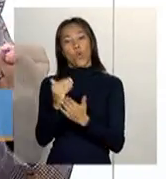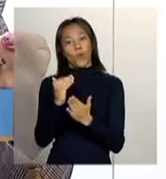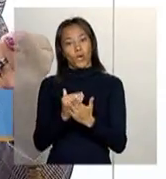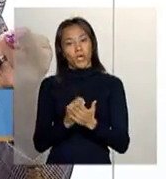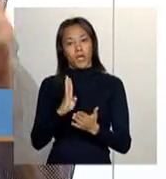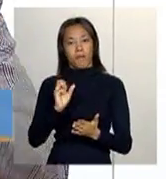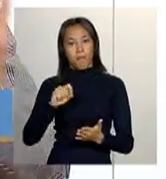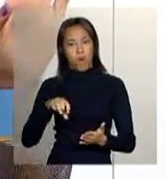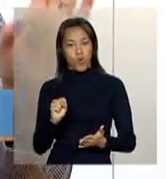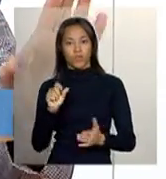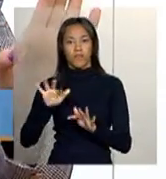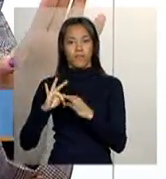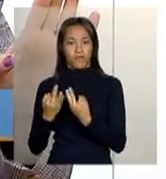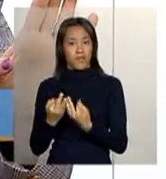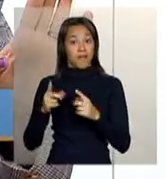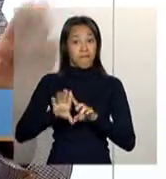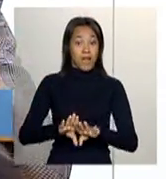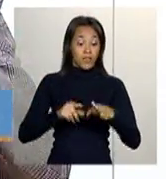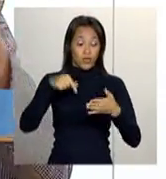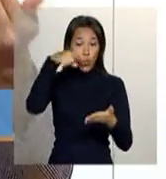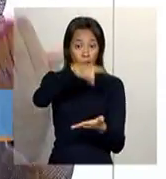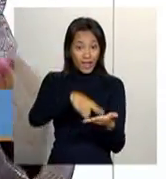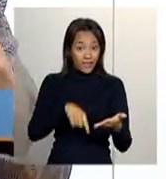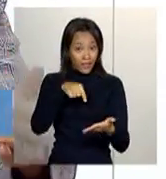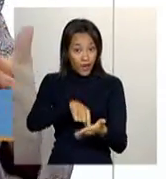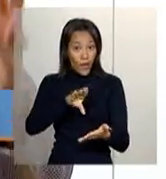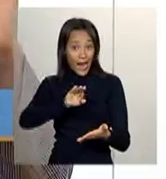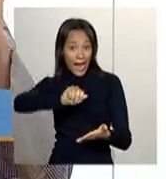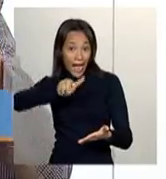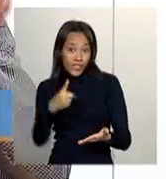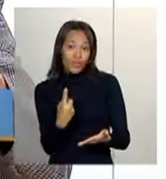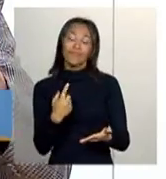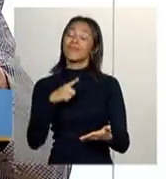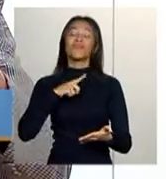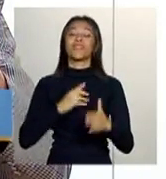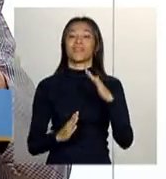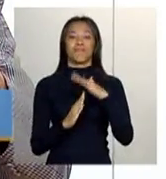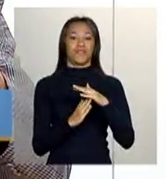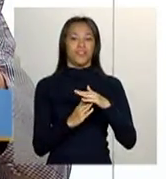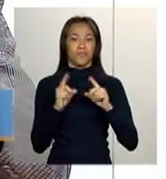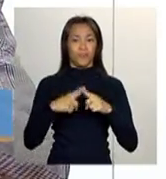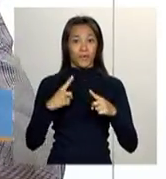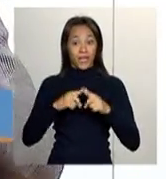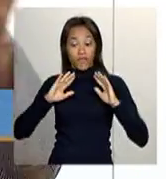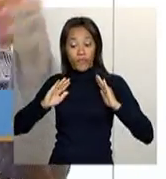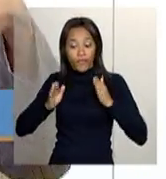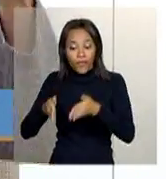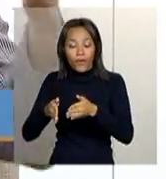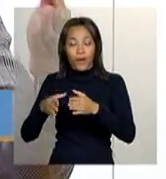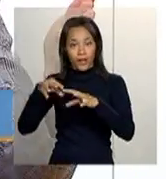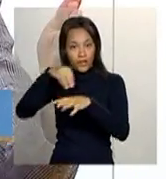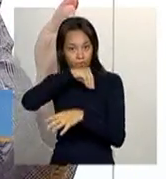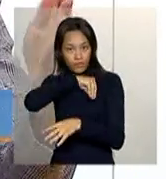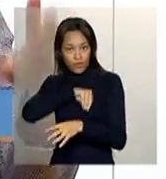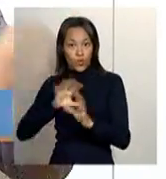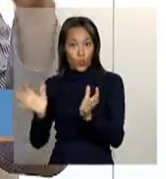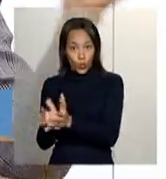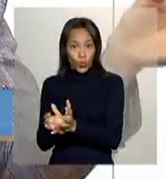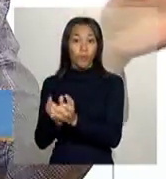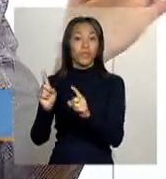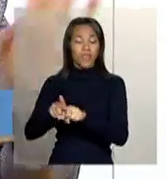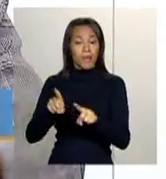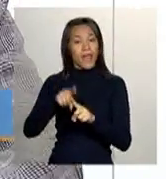Mas, o cadastro em si, ele não tem limite. Inclusive, porque é isso, ele foca num determinado perfil de renda, mas, eventualmente, para programas